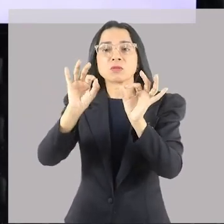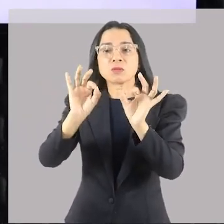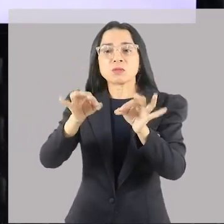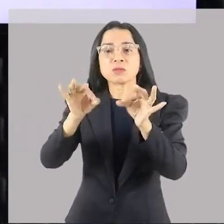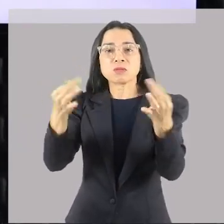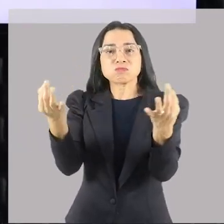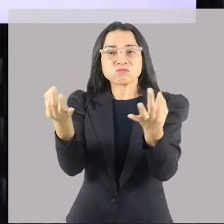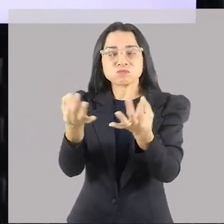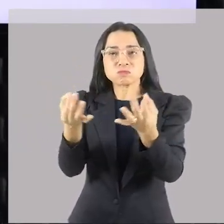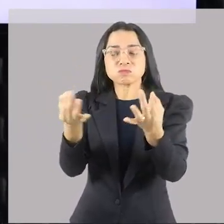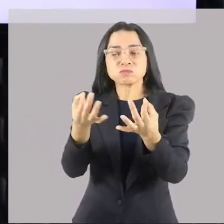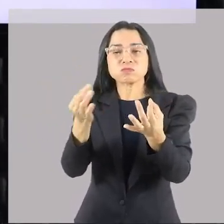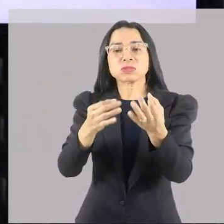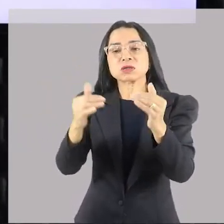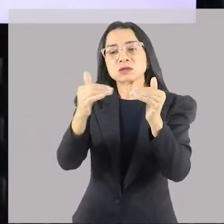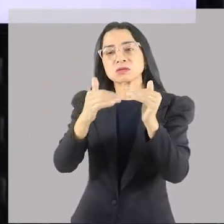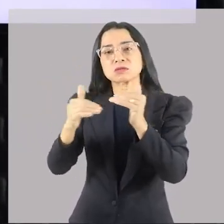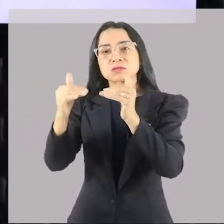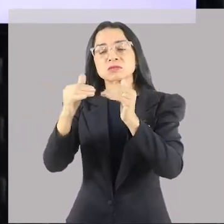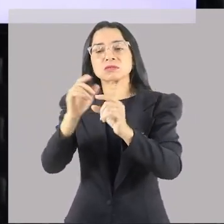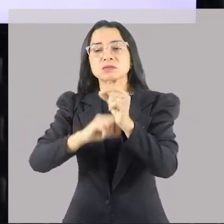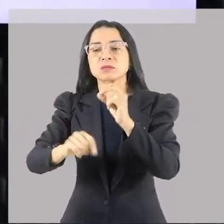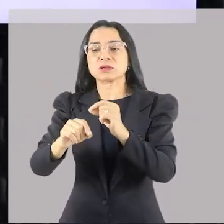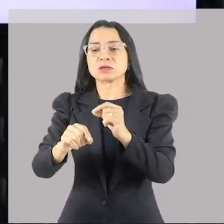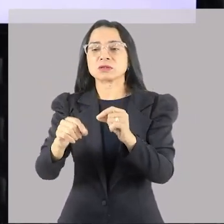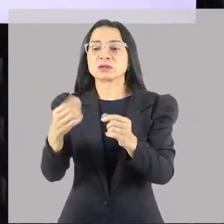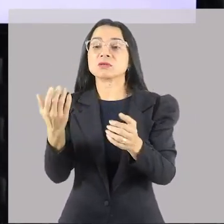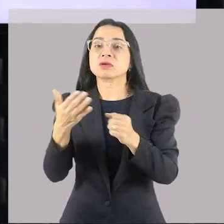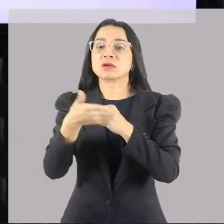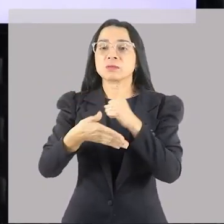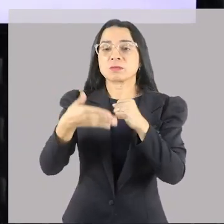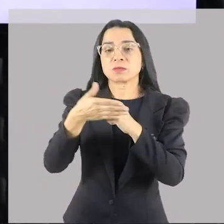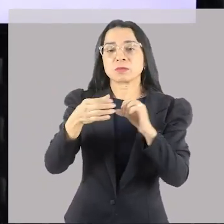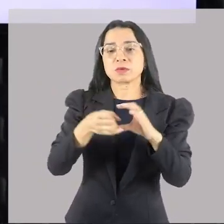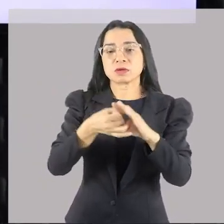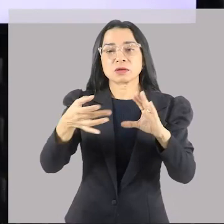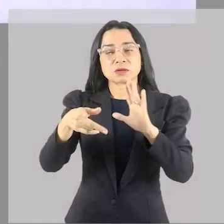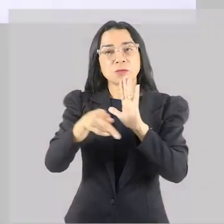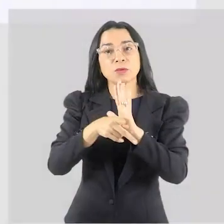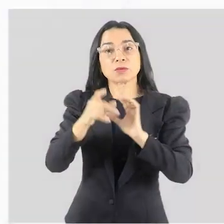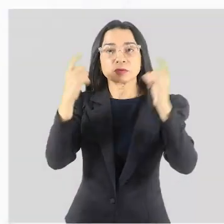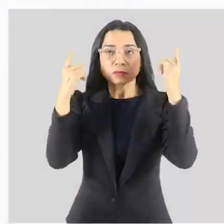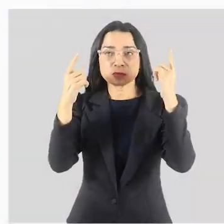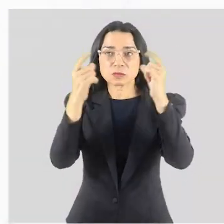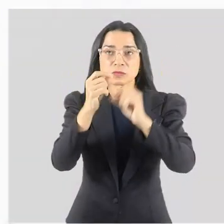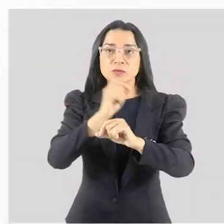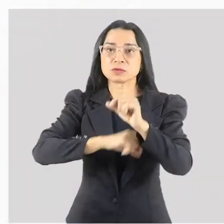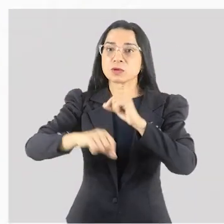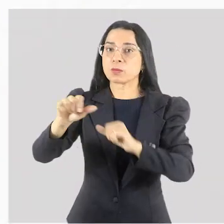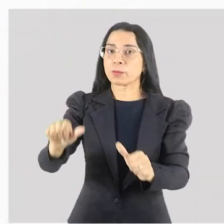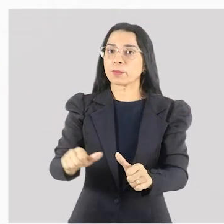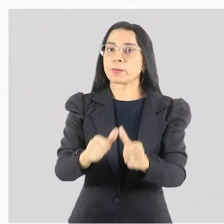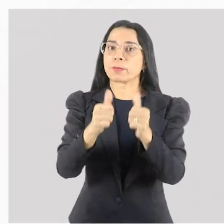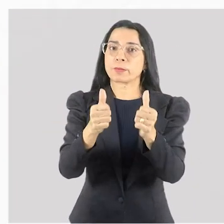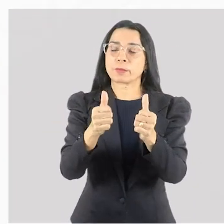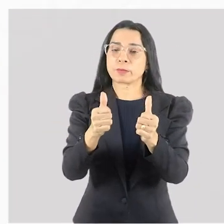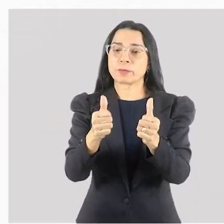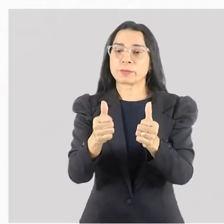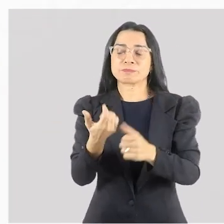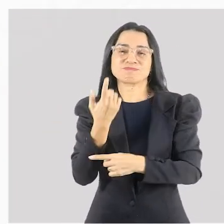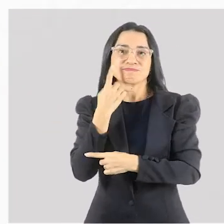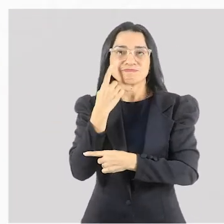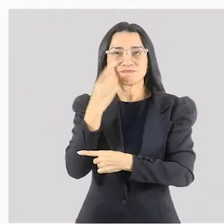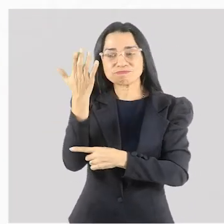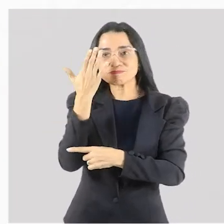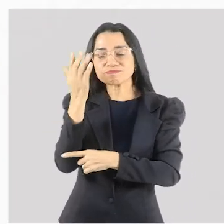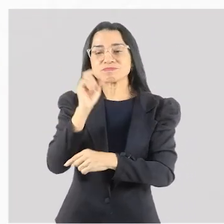extremamente equilibrada e harmônica, é basicamente a característica do que os gregos são de melhores. Ah, deixa eu